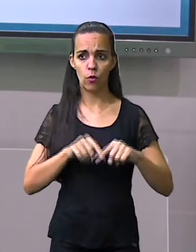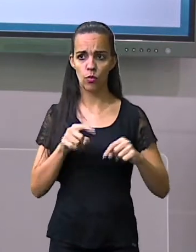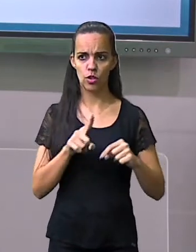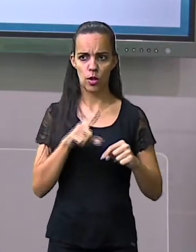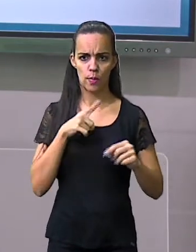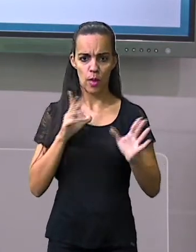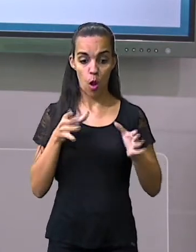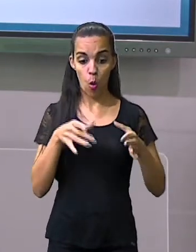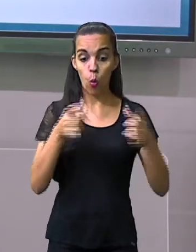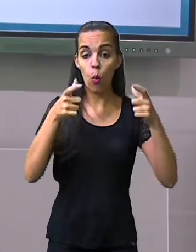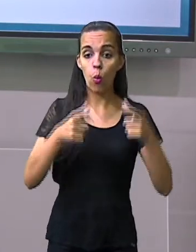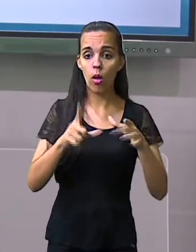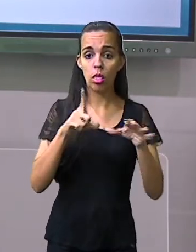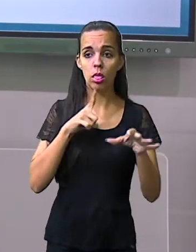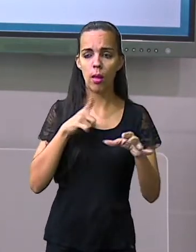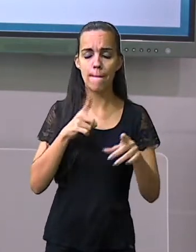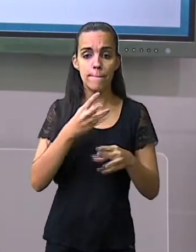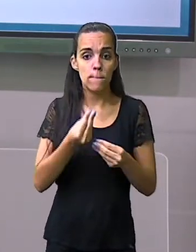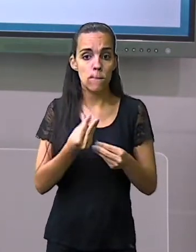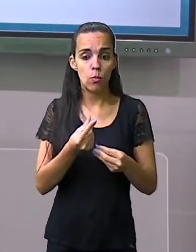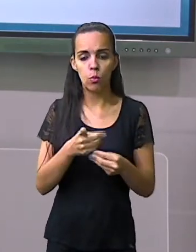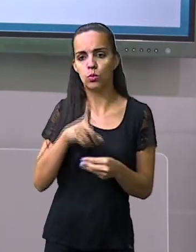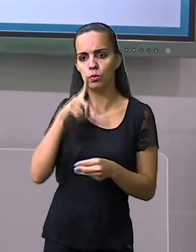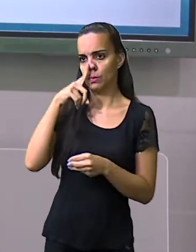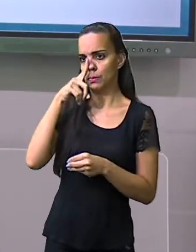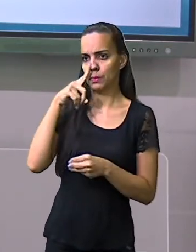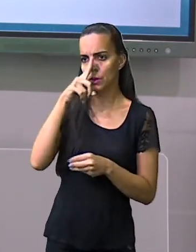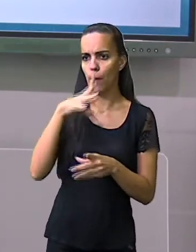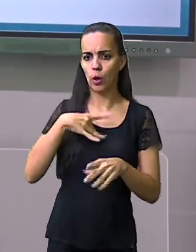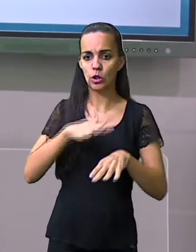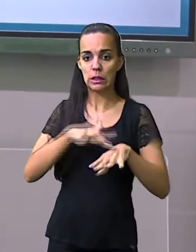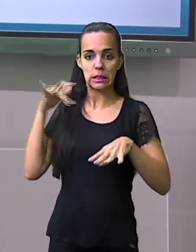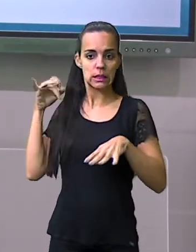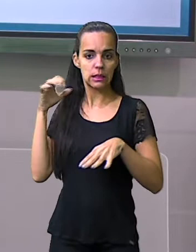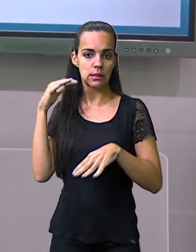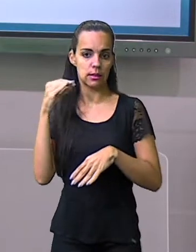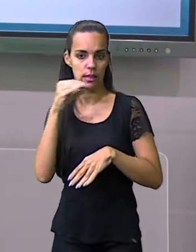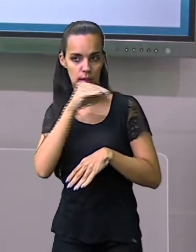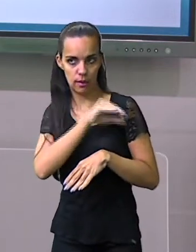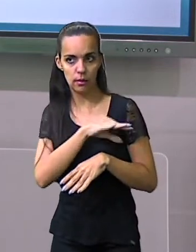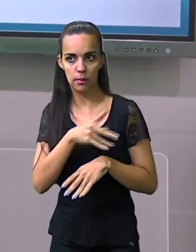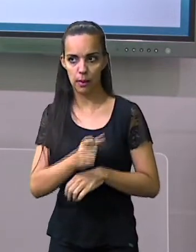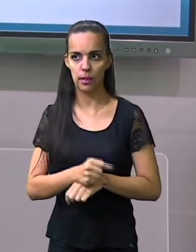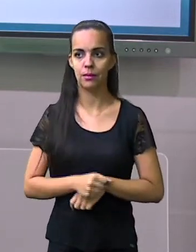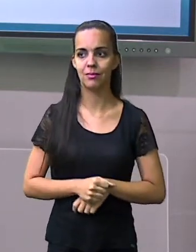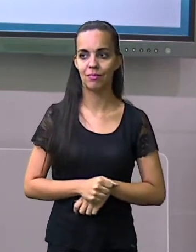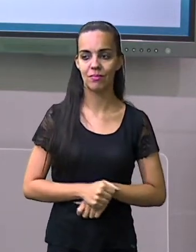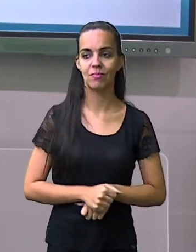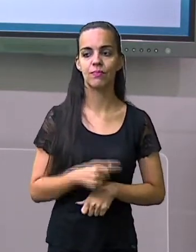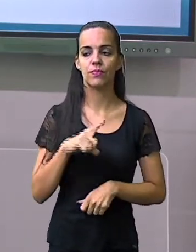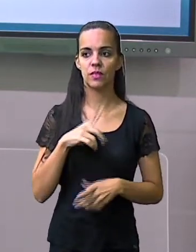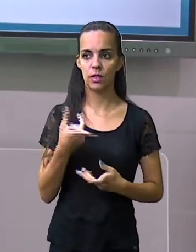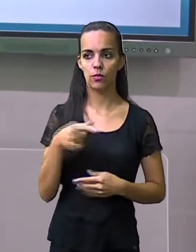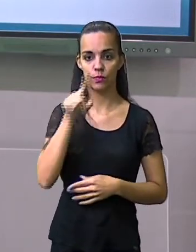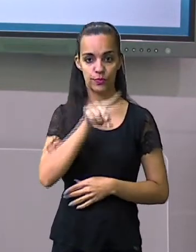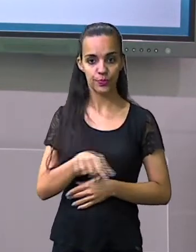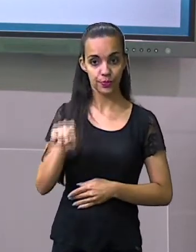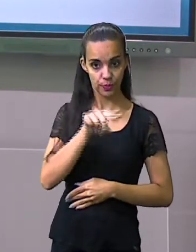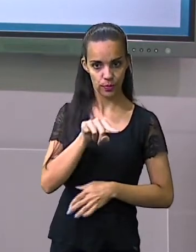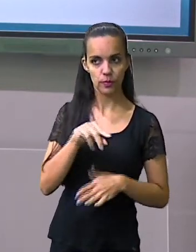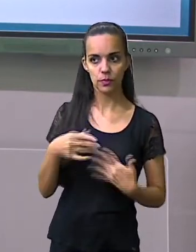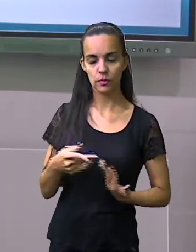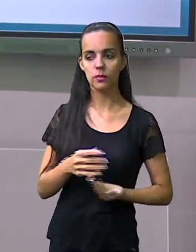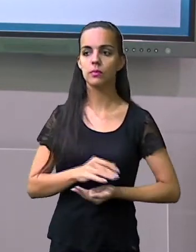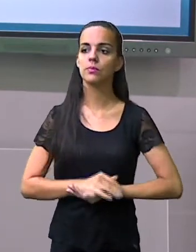fonte de perigo. Você pode se queimar, tá? Então, pode ocasionar um acidente. Então, nós vamos circular a fogueira,